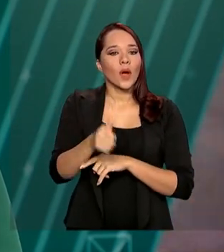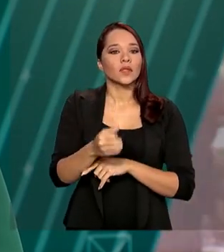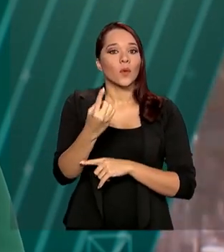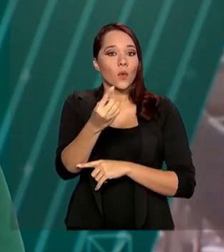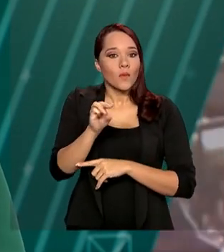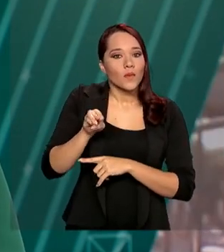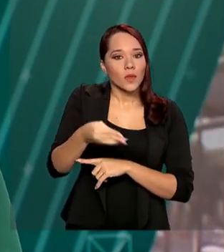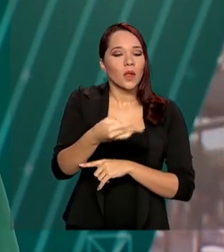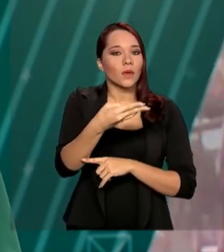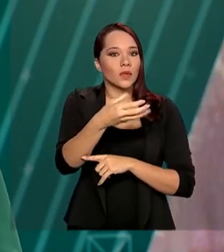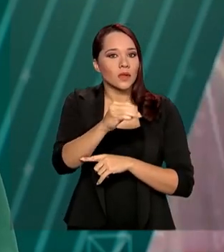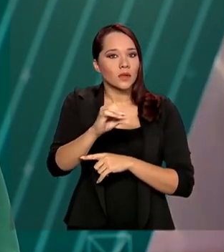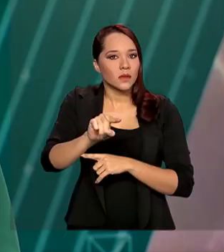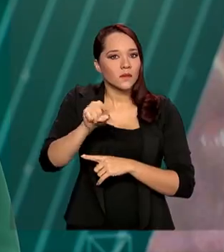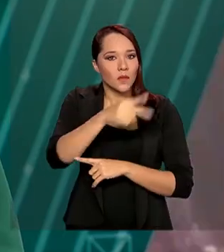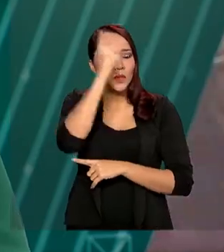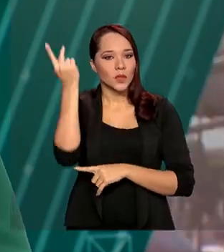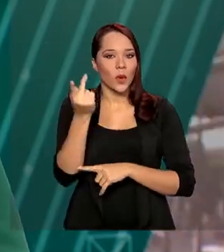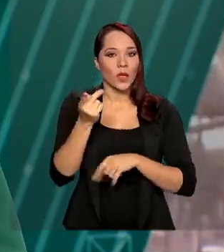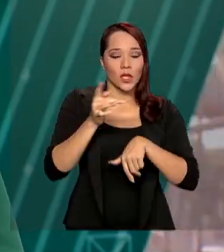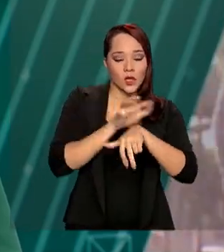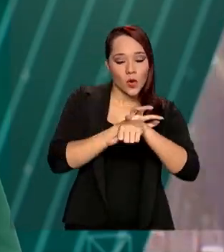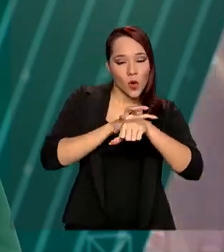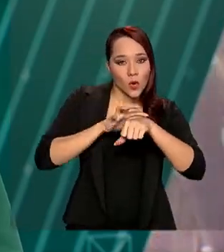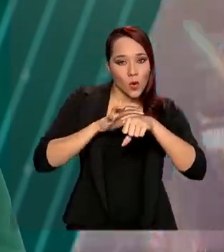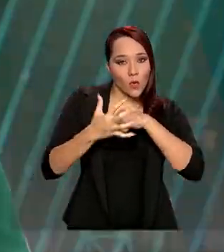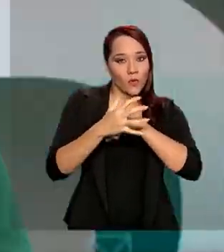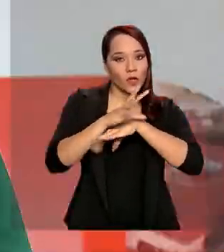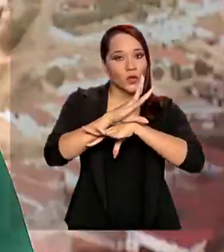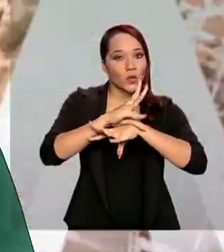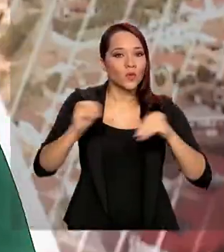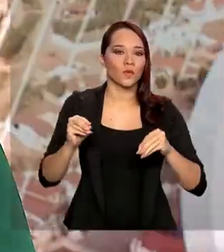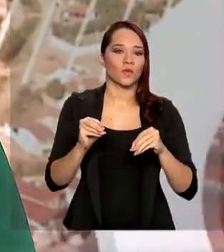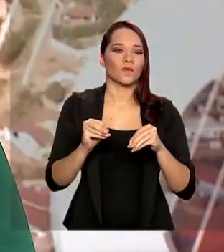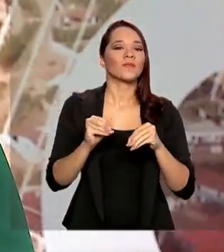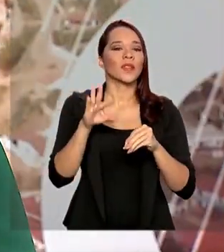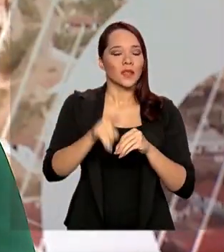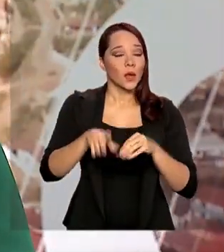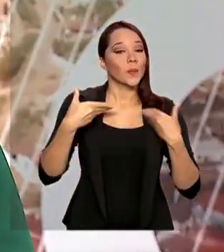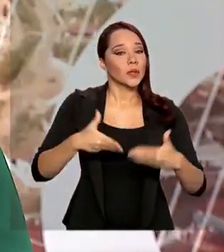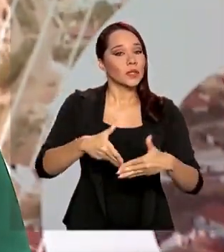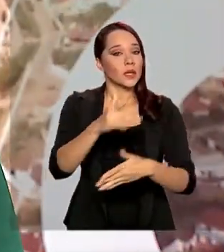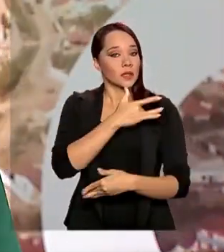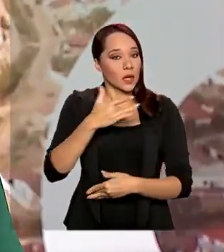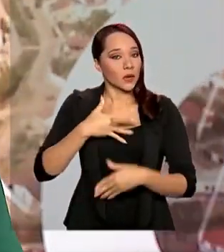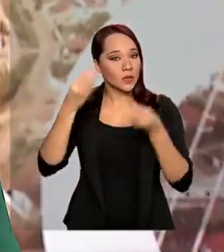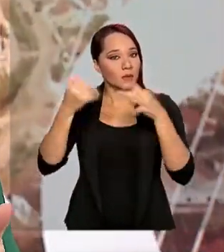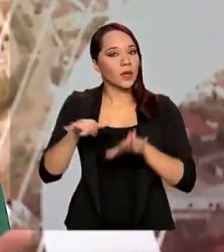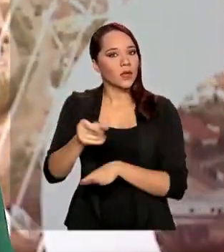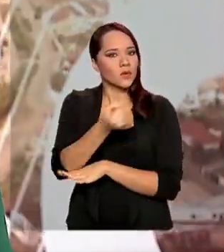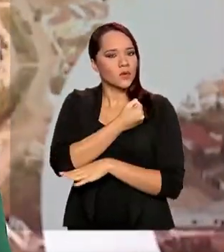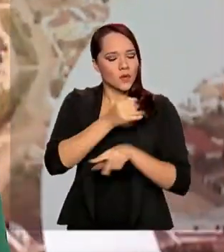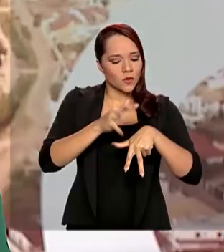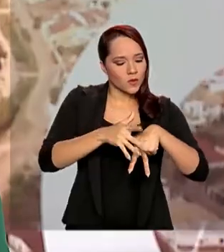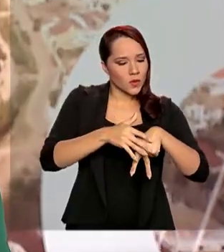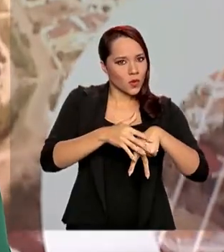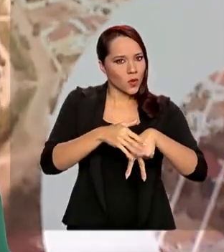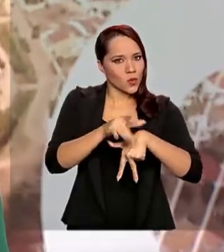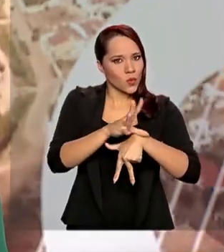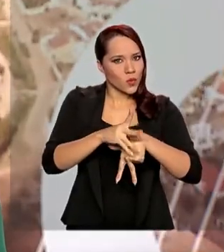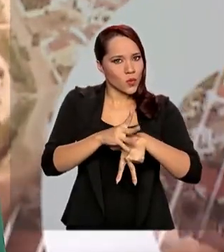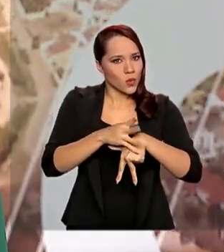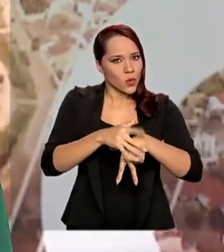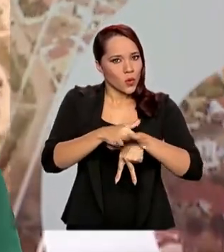300 mil pessoas recuperadas da Covid-19. De acordo com o Ministério da Saúde, o número de pacientes curados